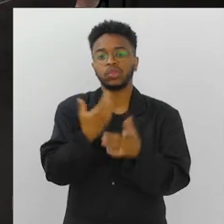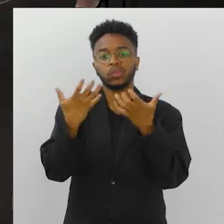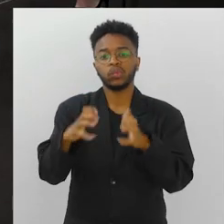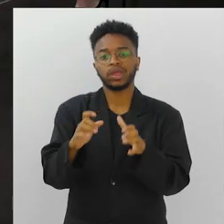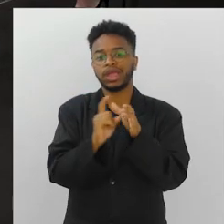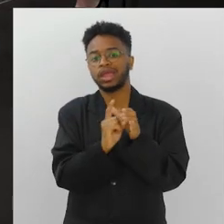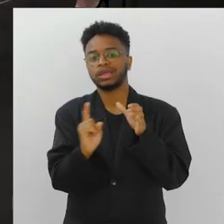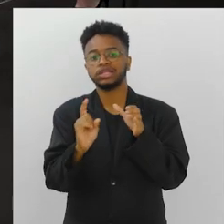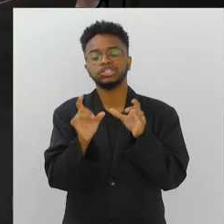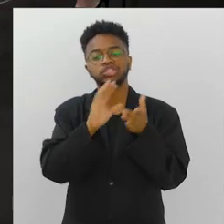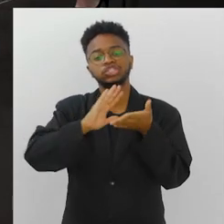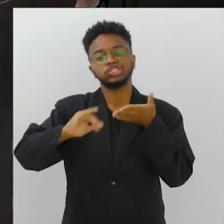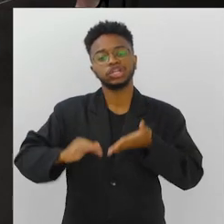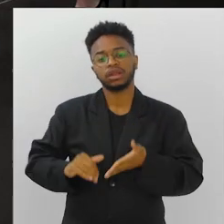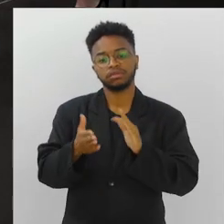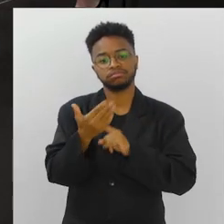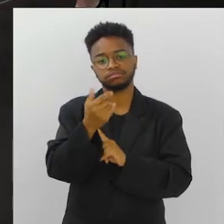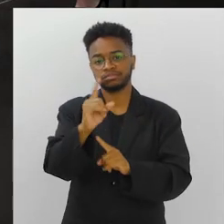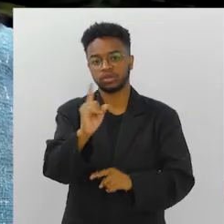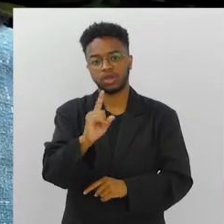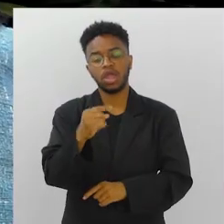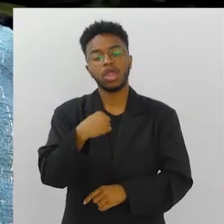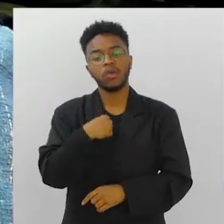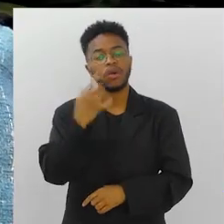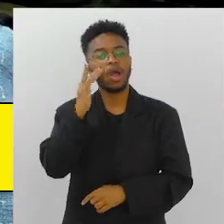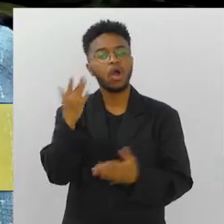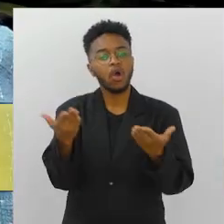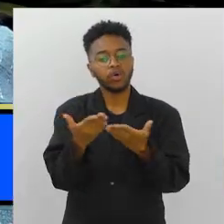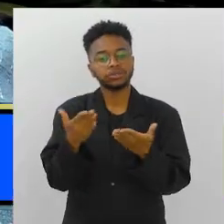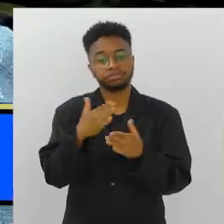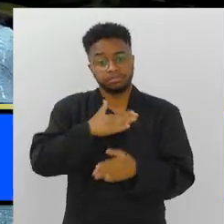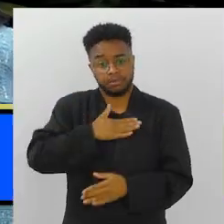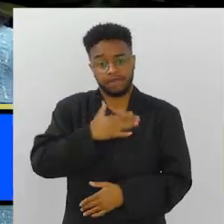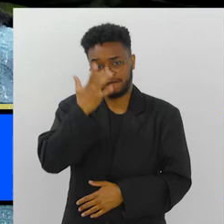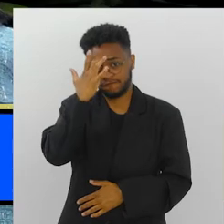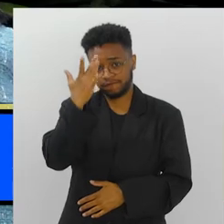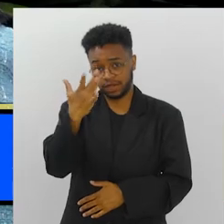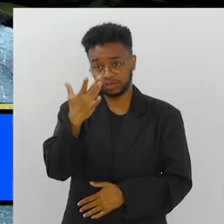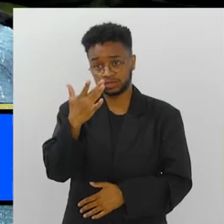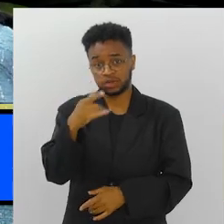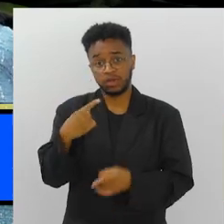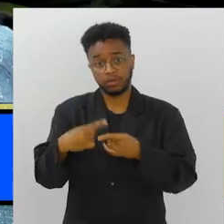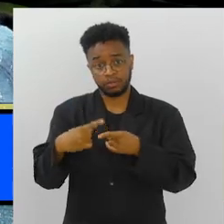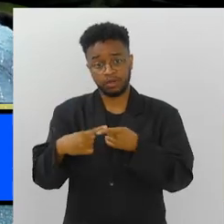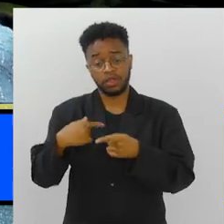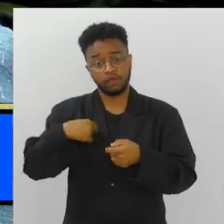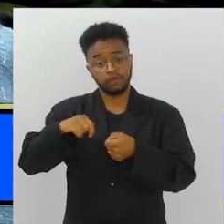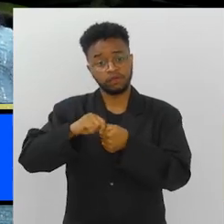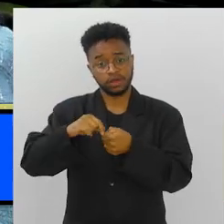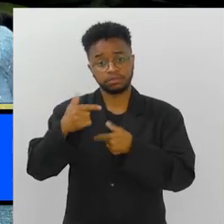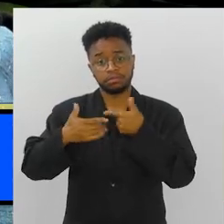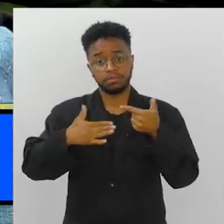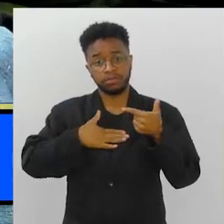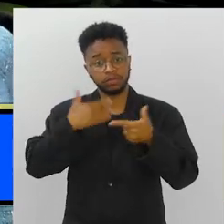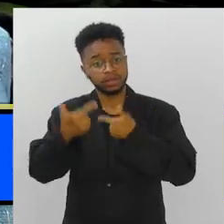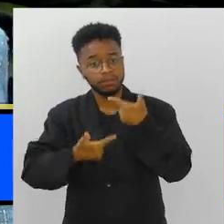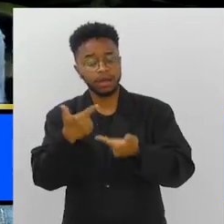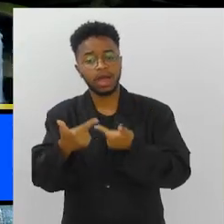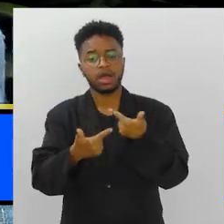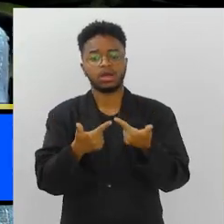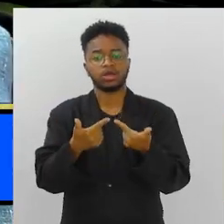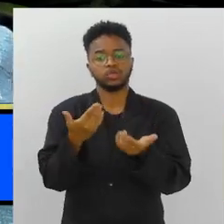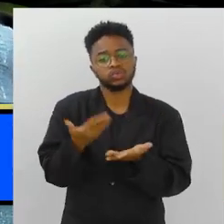a gente não quer a exclusão da tecnologia. Eu, por exemplo, hoje me facilita muito estar fazendo o que eu faço,